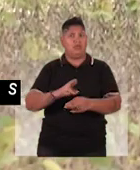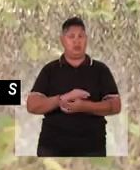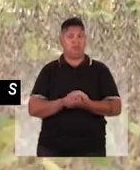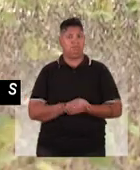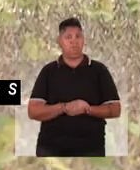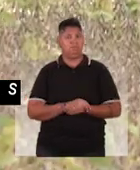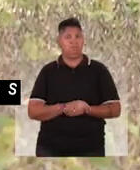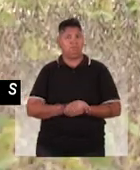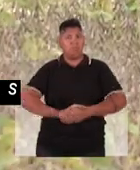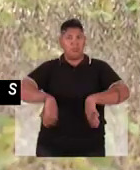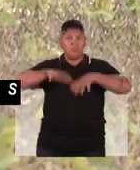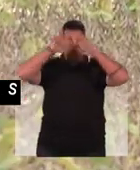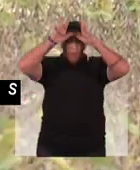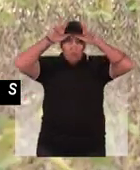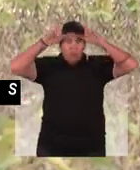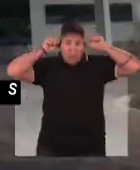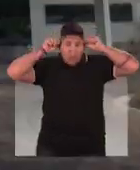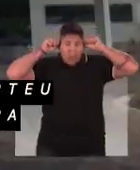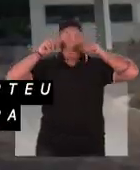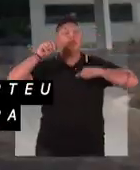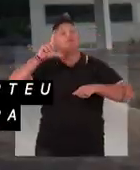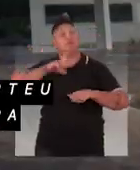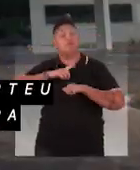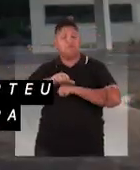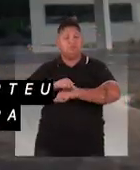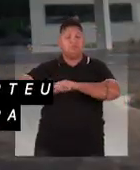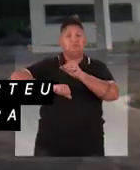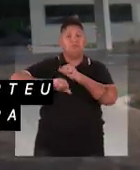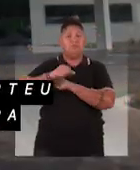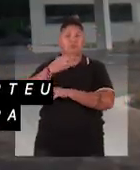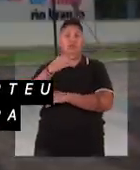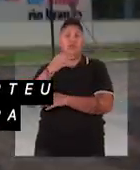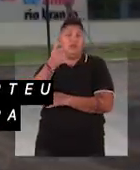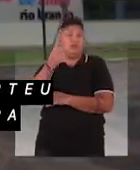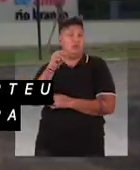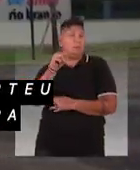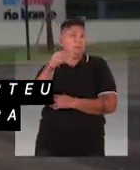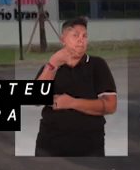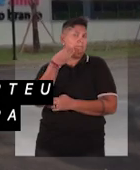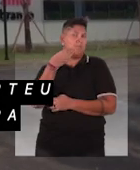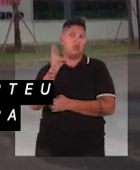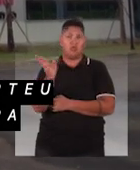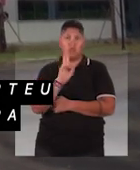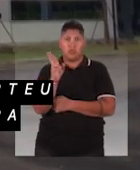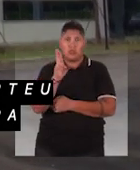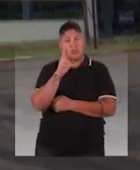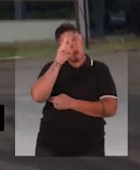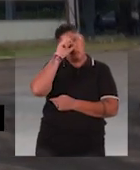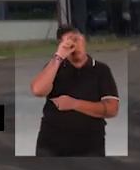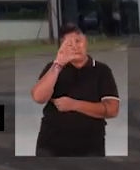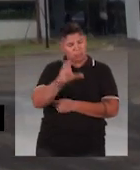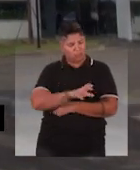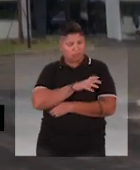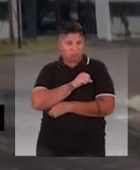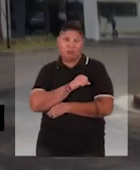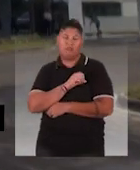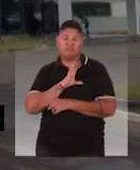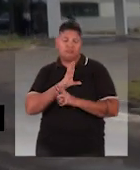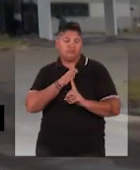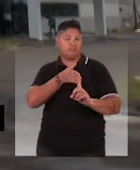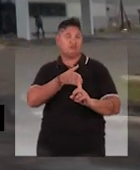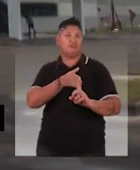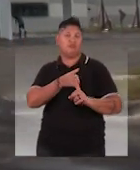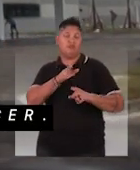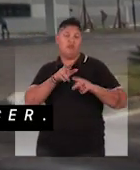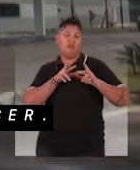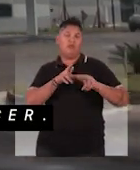doenças como o câncer. No Acre, o MPT reverteu 31 milhões de reais para a construção do Hospital do Amor,